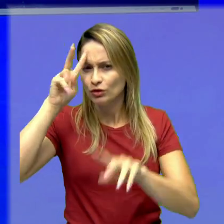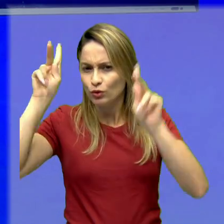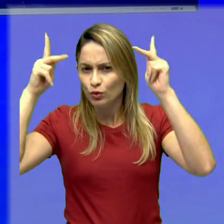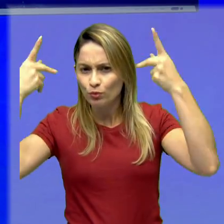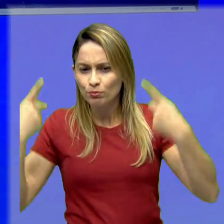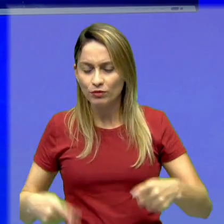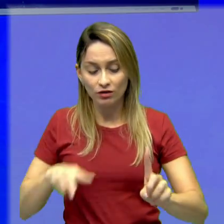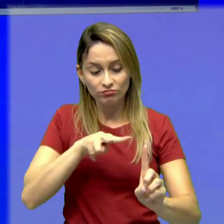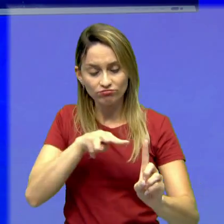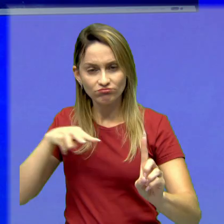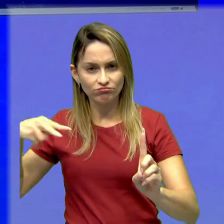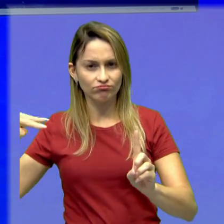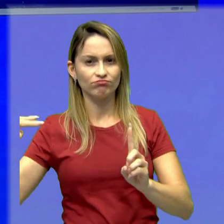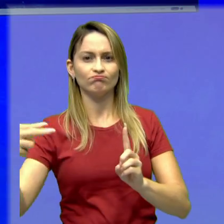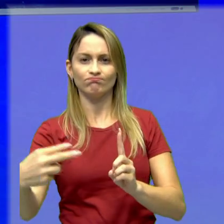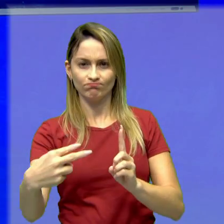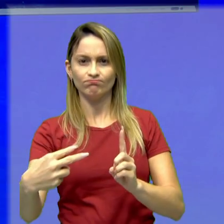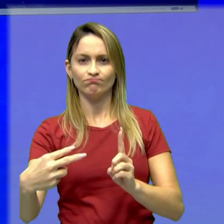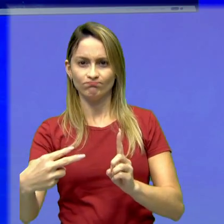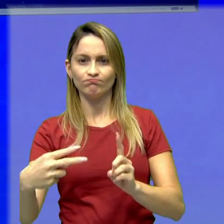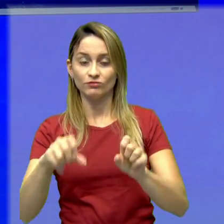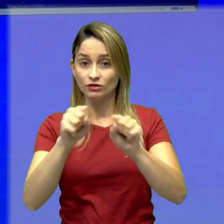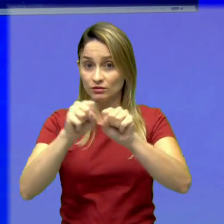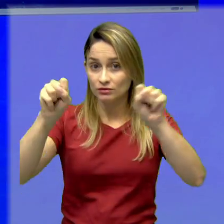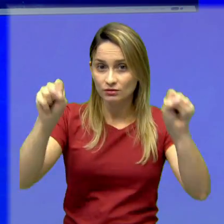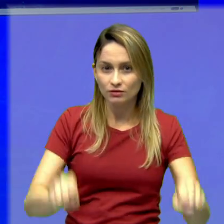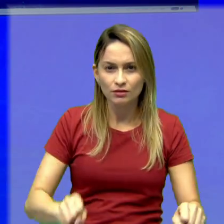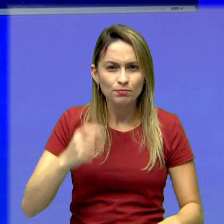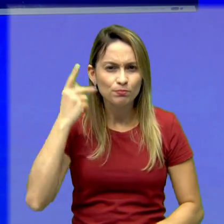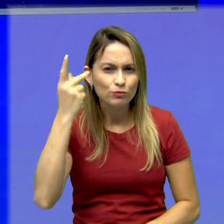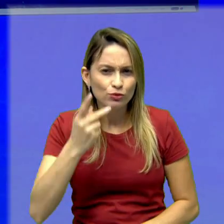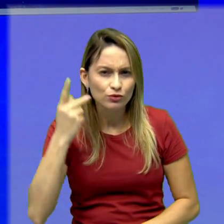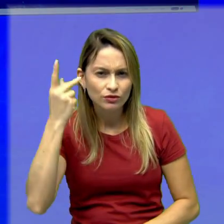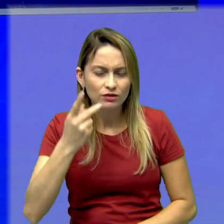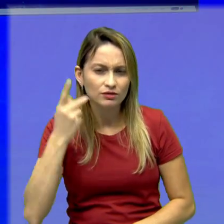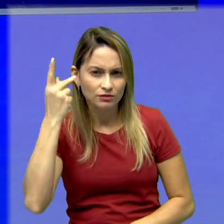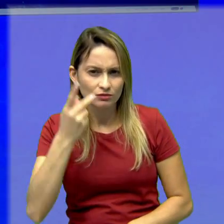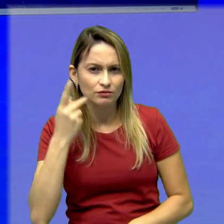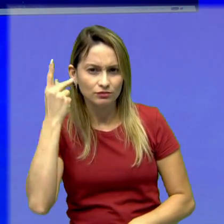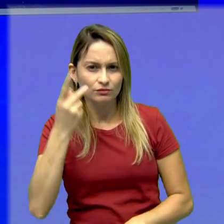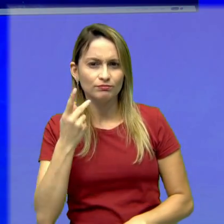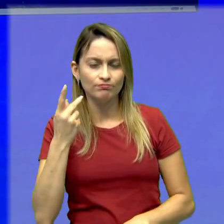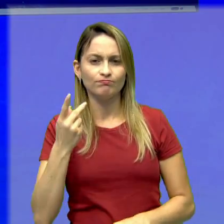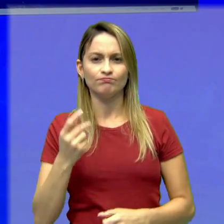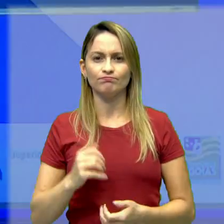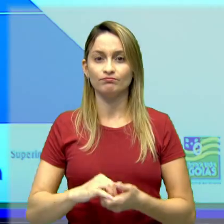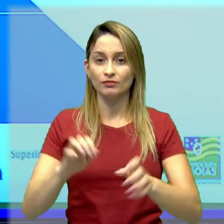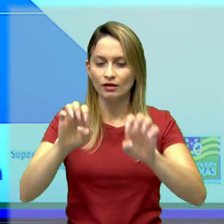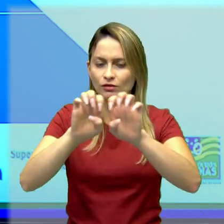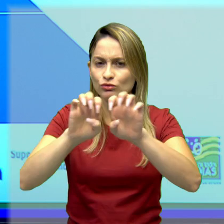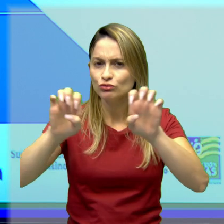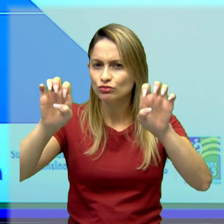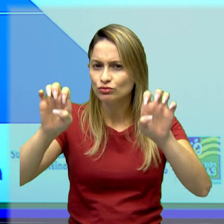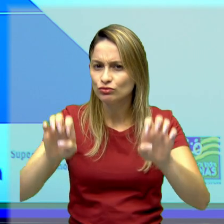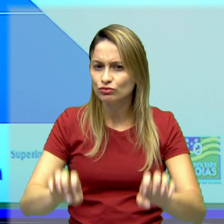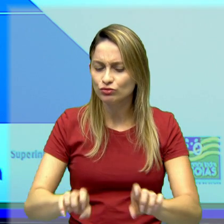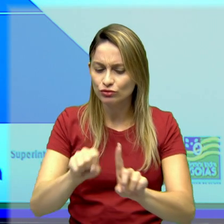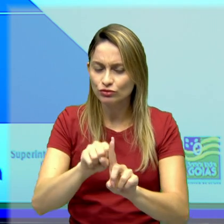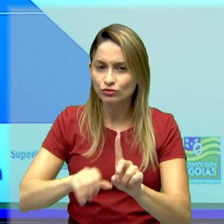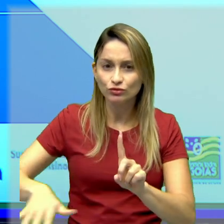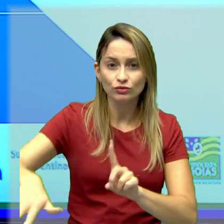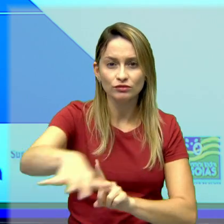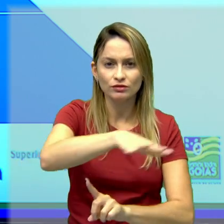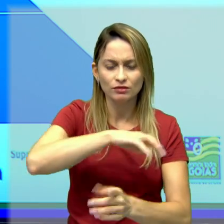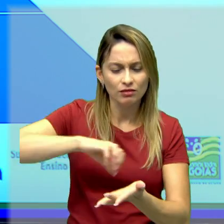humanidade enxergar esse regime político, ok? Veja, a estrutura social de Atenas, isso aqui é